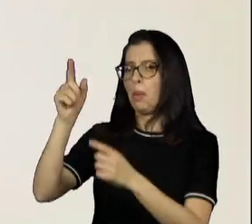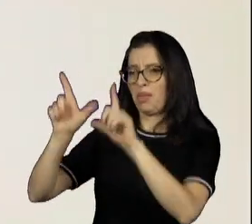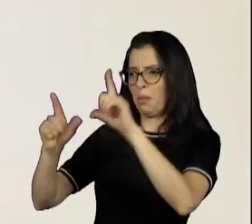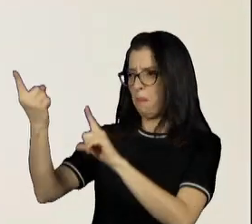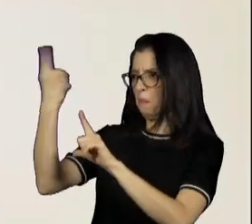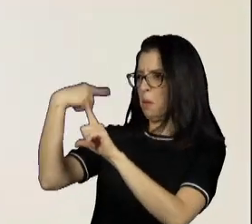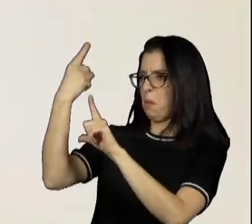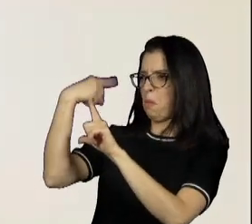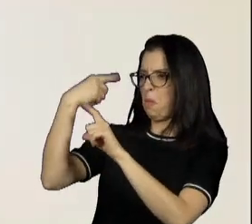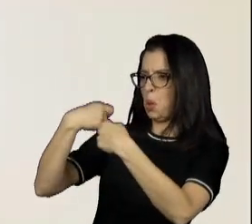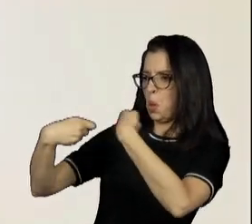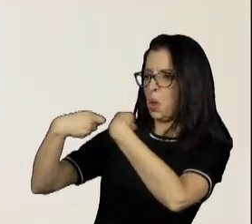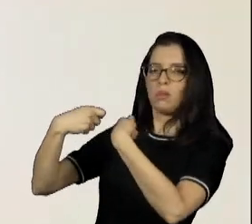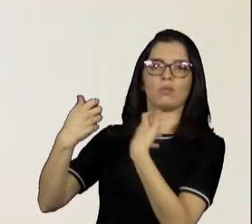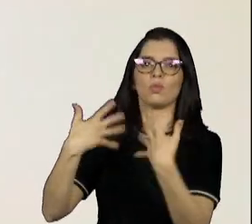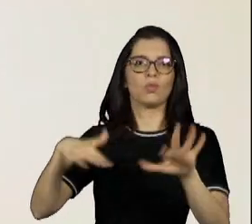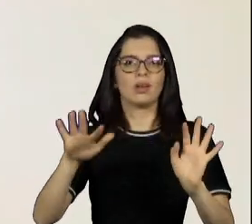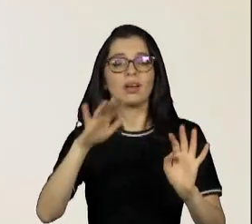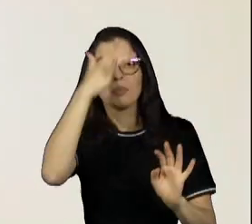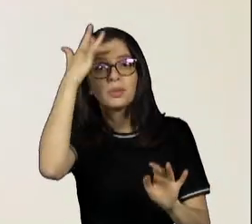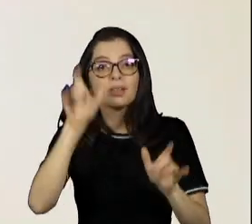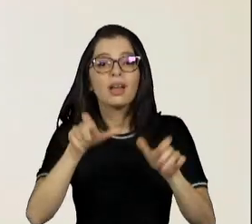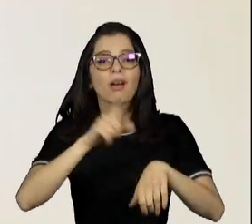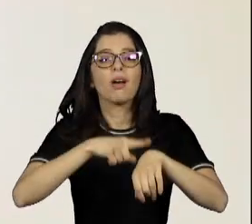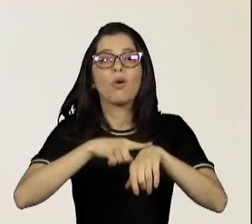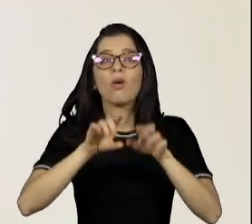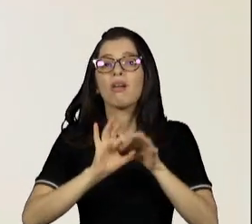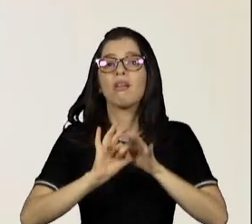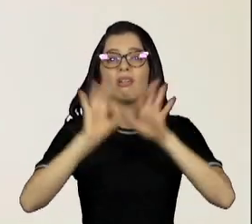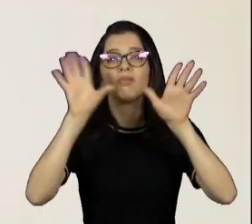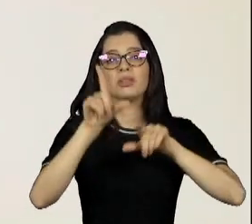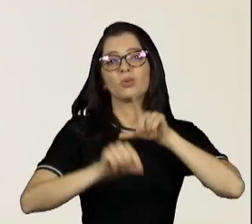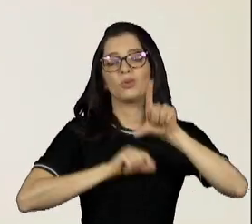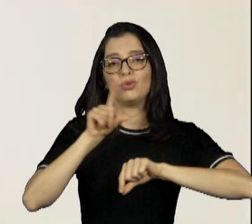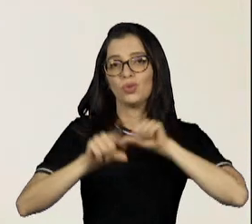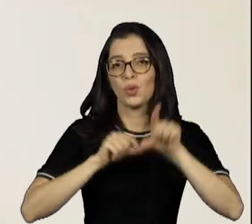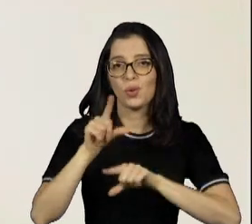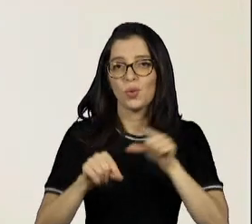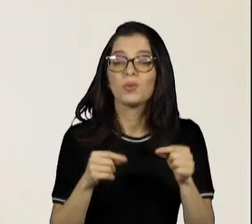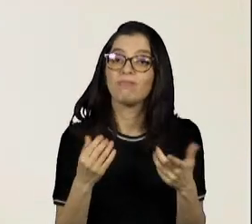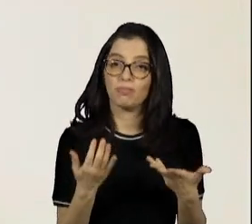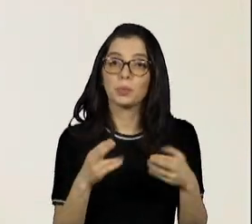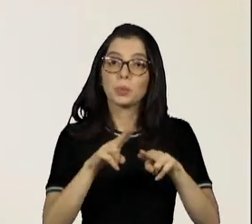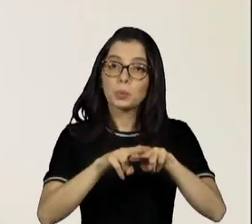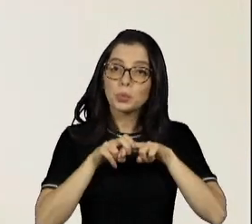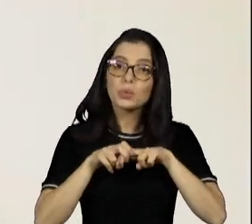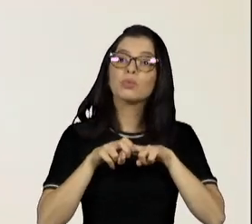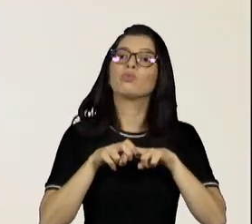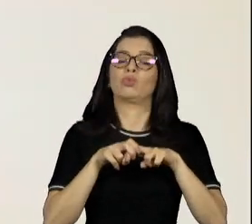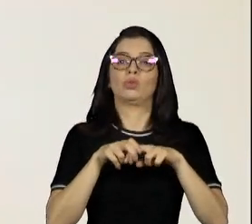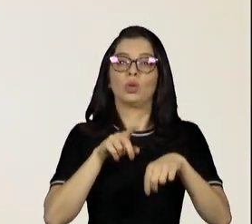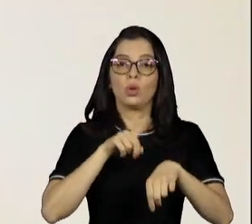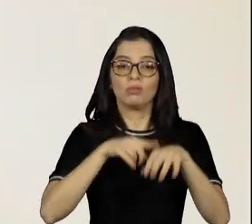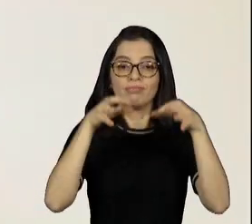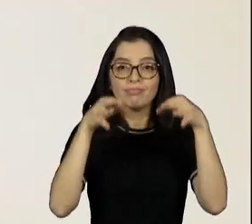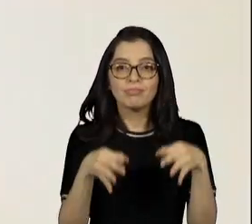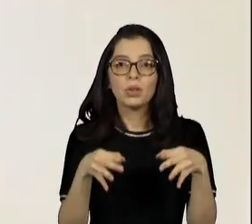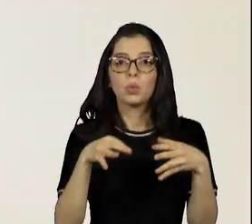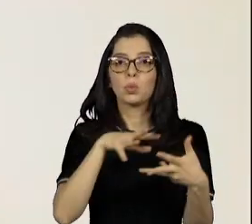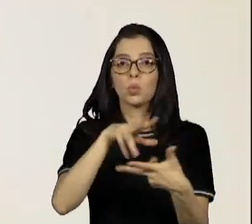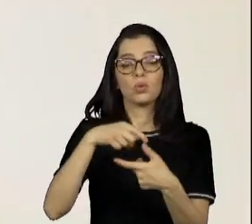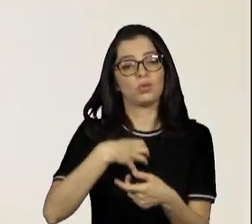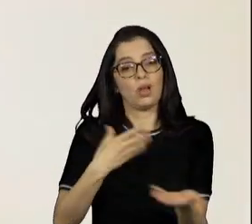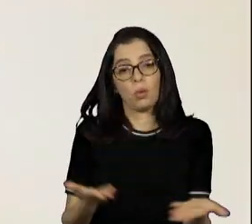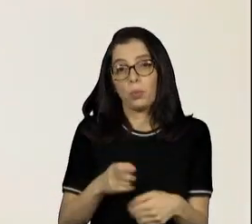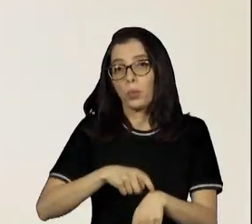caixinha. Antes a gente parava de fazer as coisas para poder ver aquele horário. Hoje a gente faz o nosso horário, a gente tem o nosso horário. O mundo é assim. O mundo está